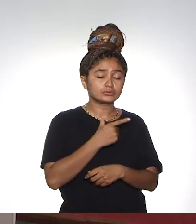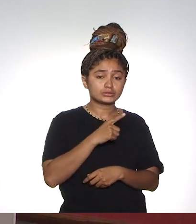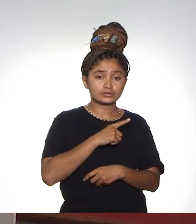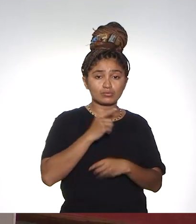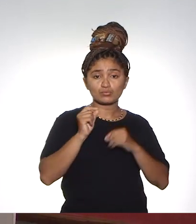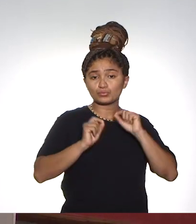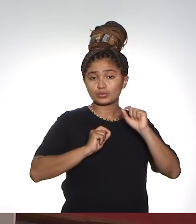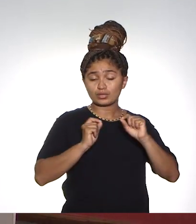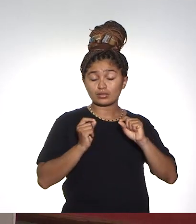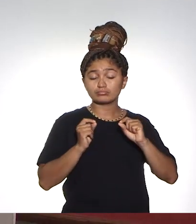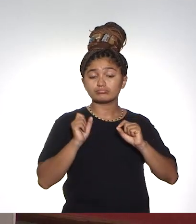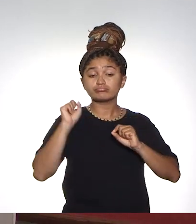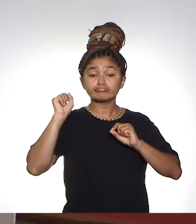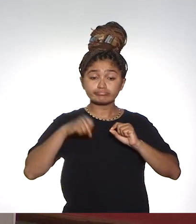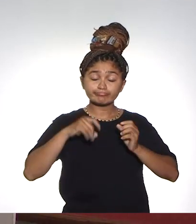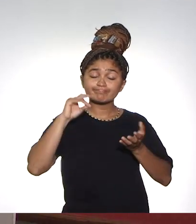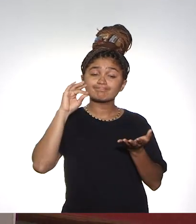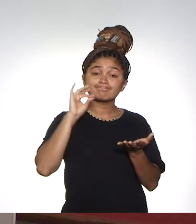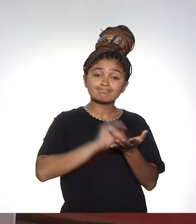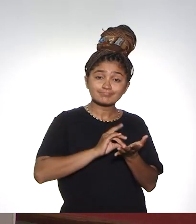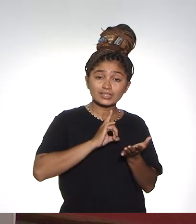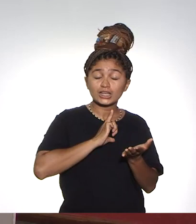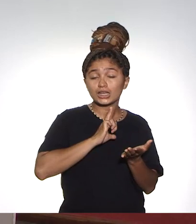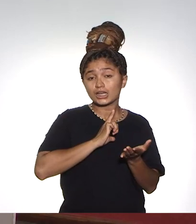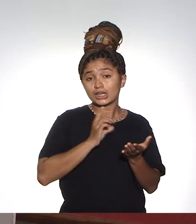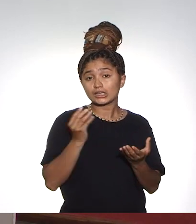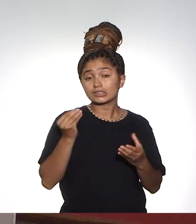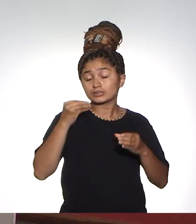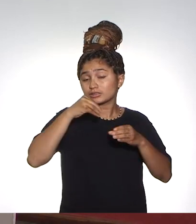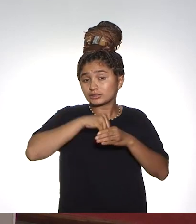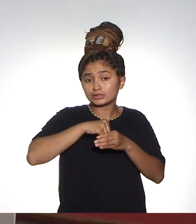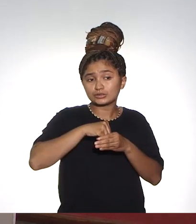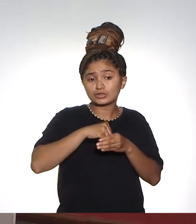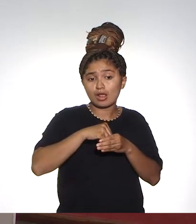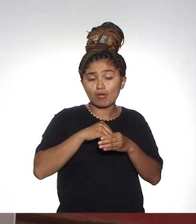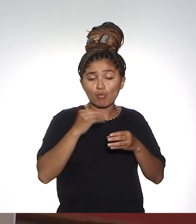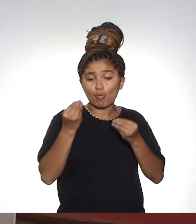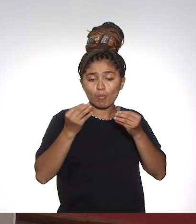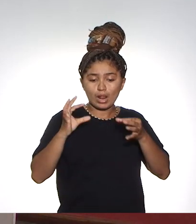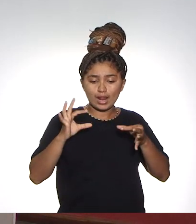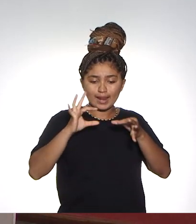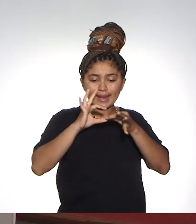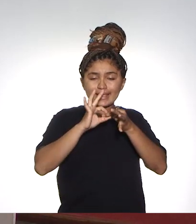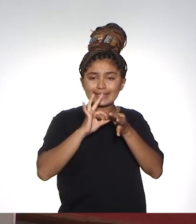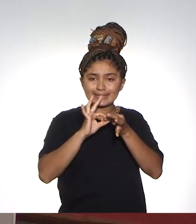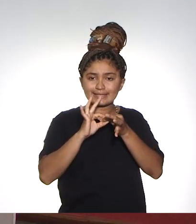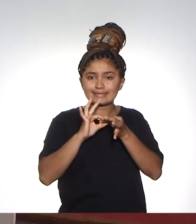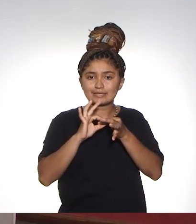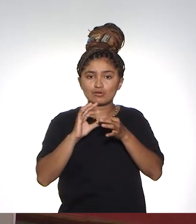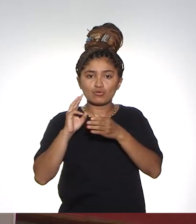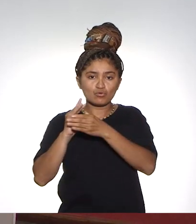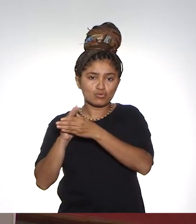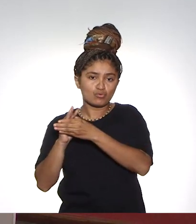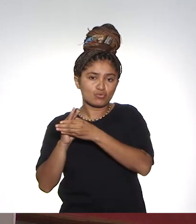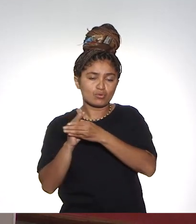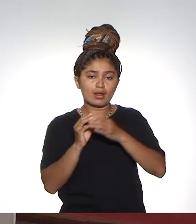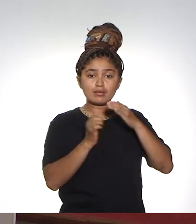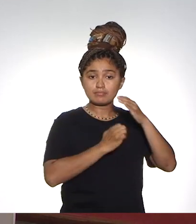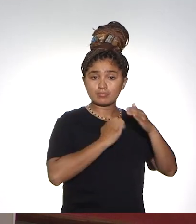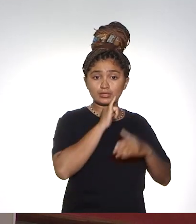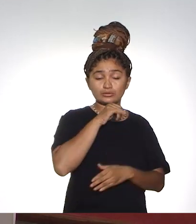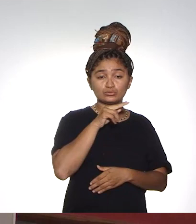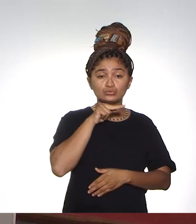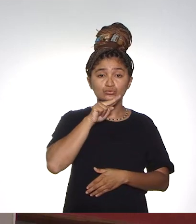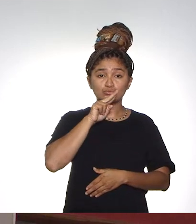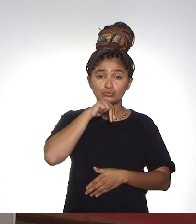a partir daí, nós temos a condição realmente de fazer e ter essa ligação universidade e empresas júnior.